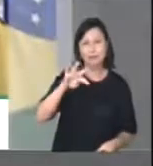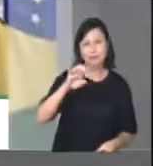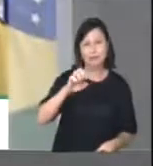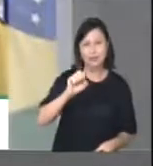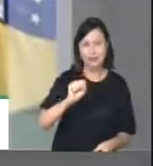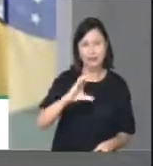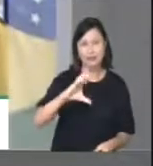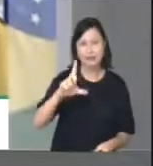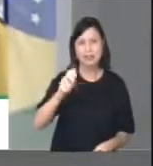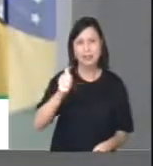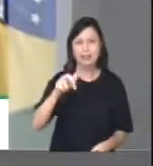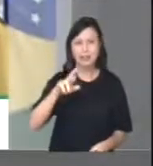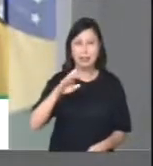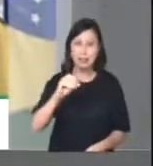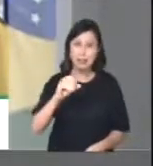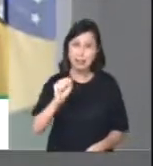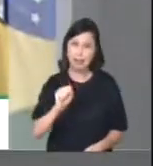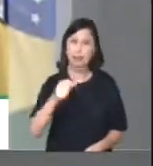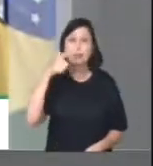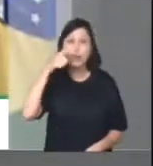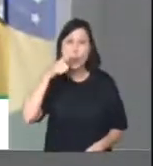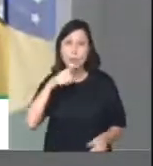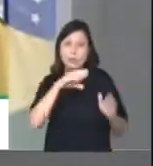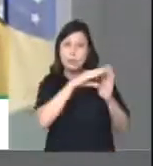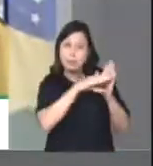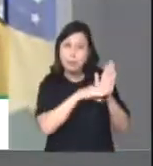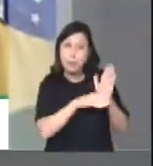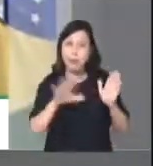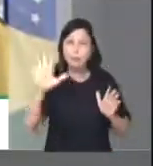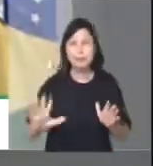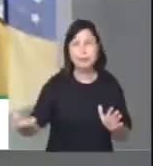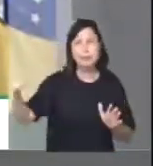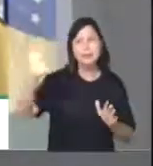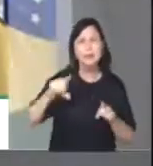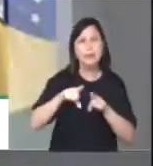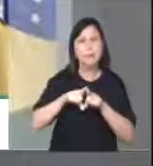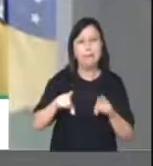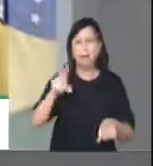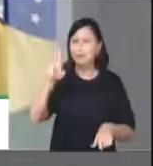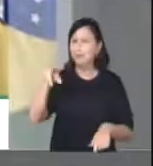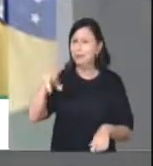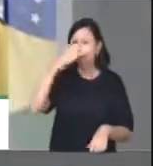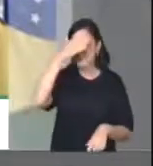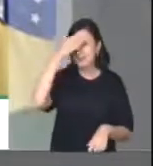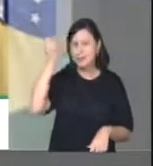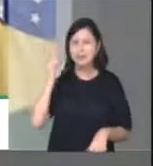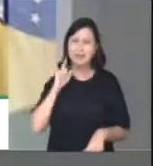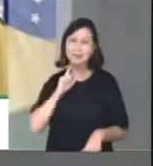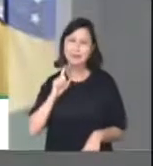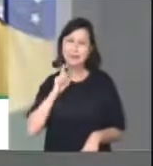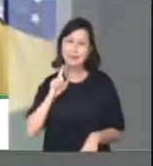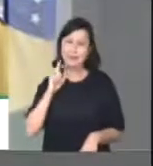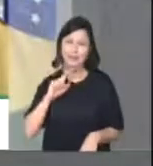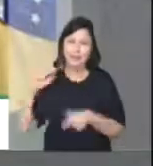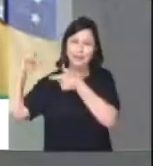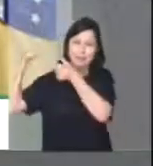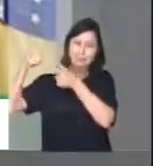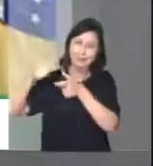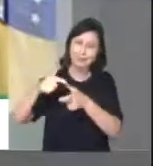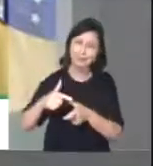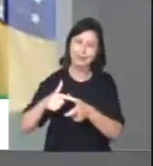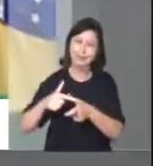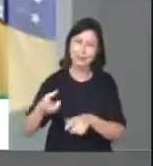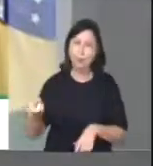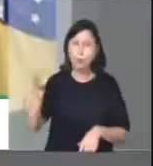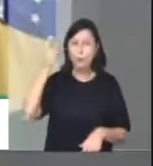dentro da Comissão de Cultura, pautar pautas nacionais. Mas lembrar sempre que a nossa cultura é muito